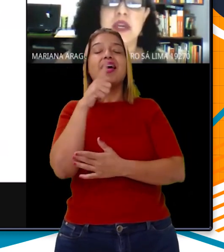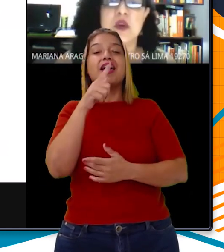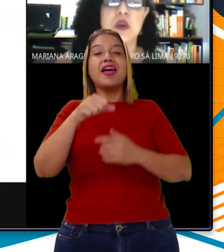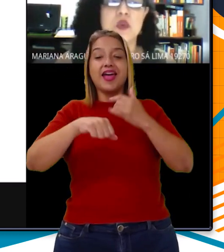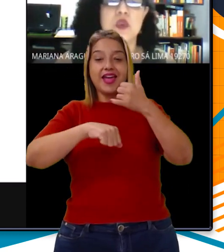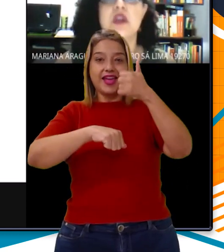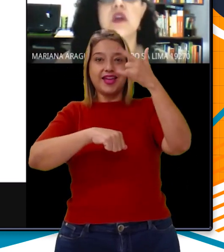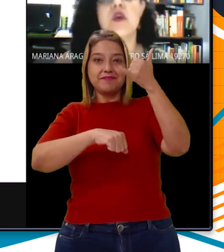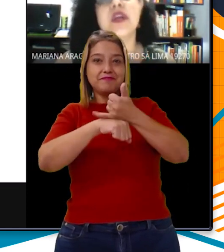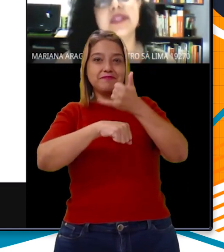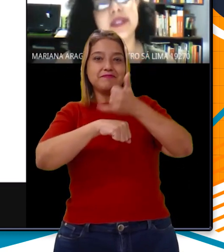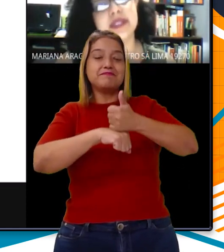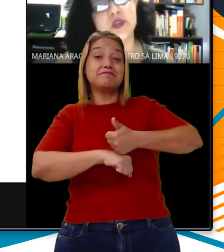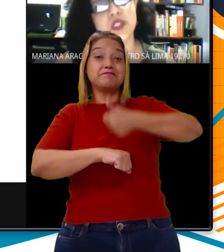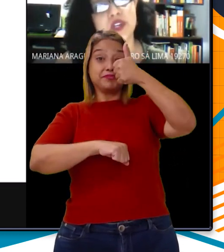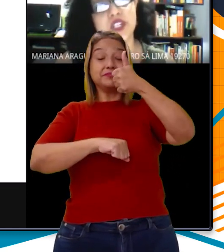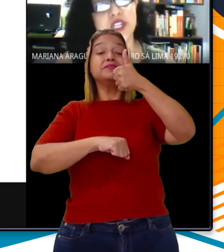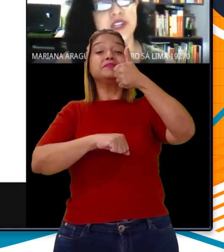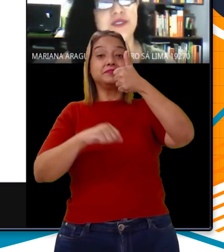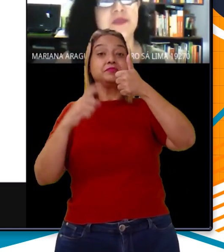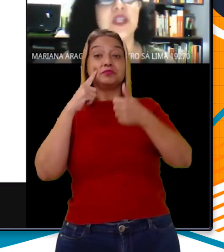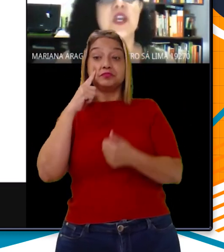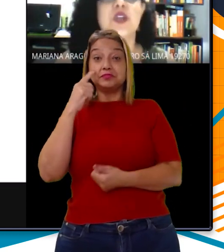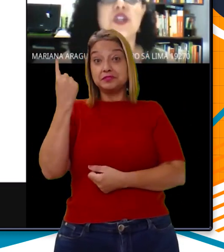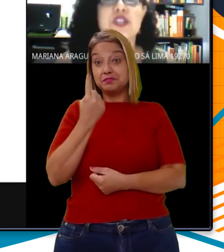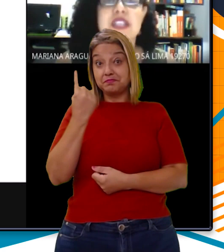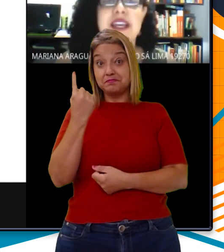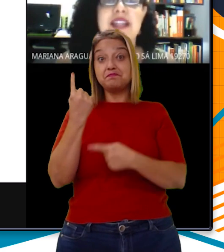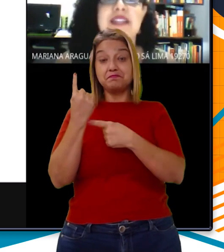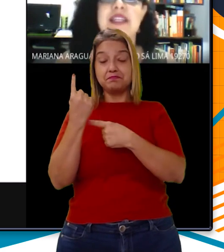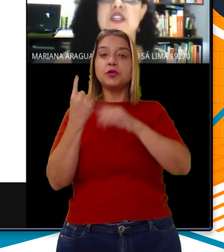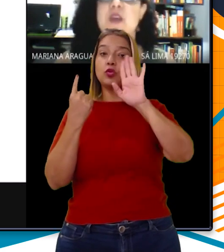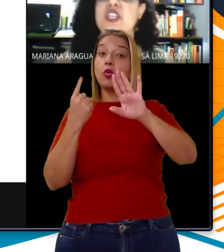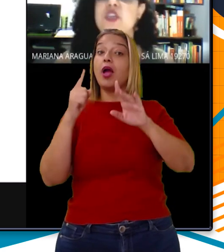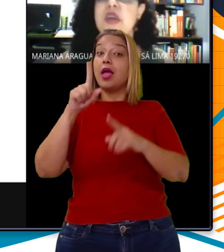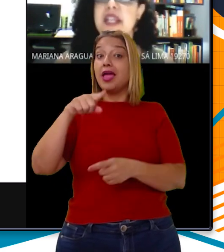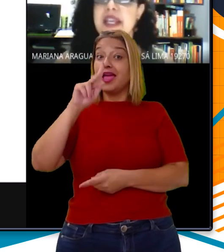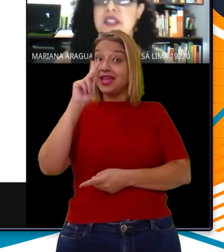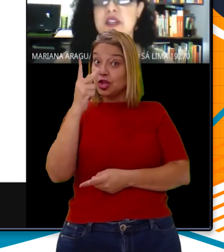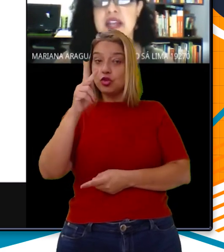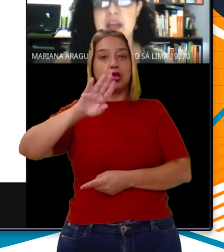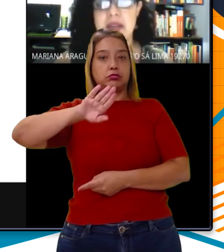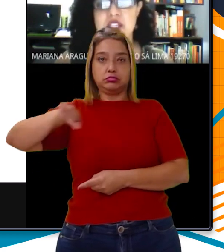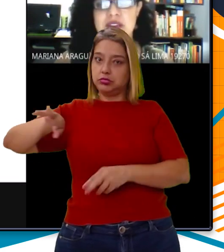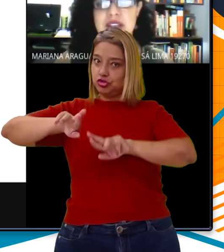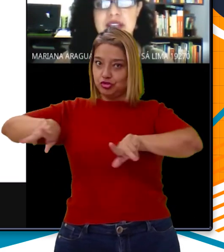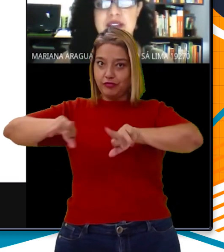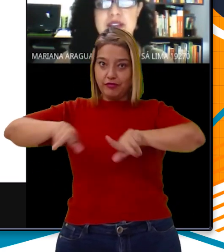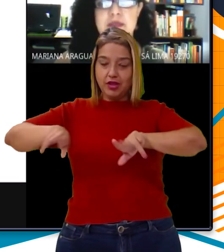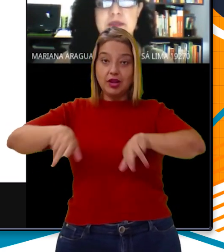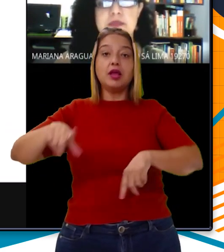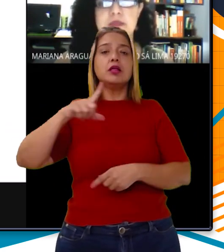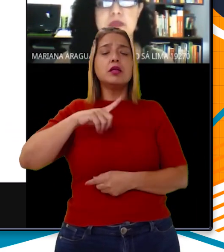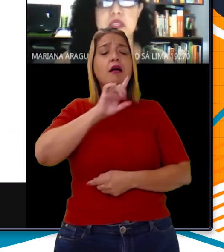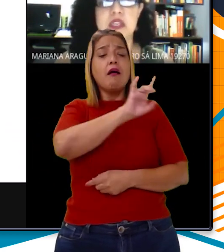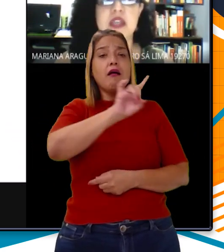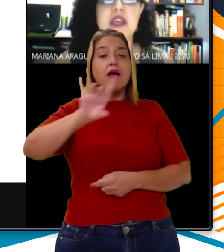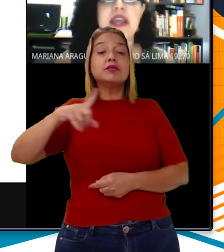da primeira coluna, com exceção do hidrogênio. Todos eles têm somente um elétron na camada de valência.